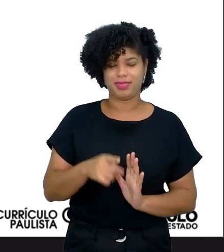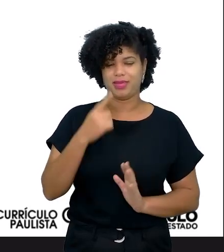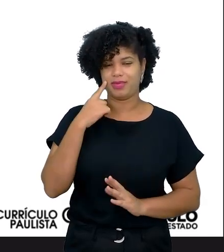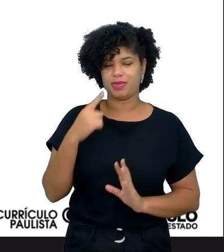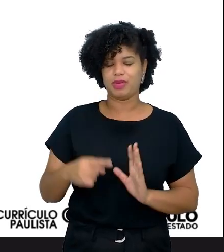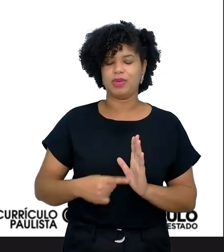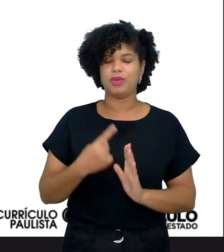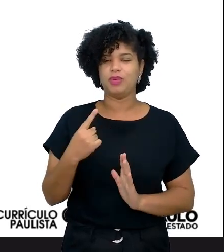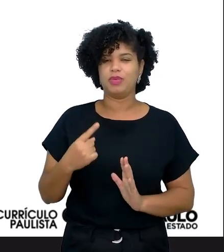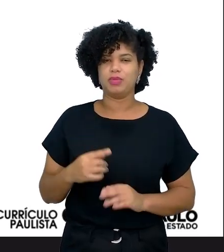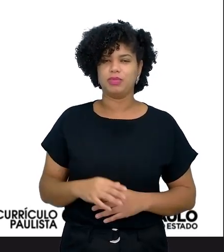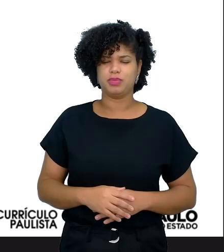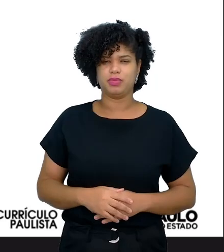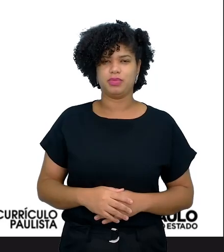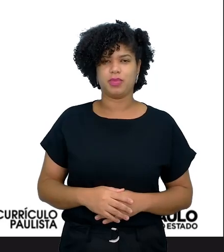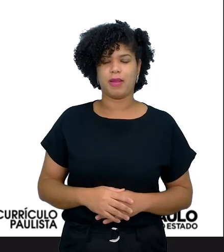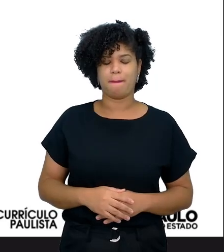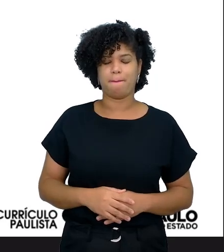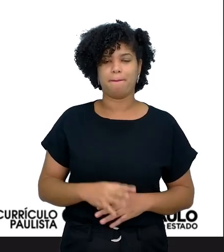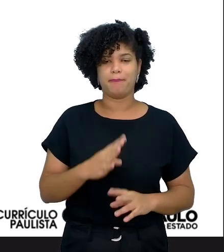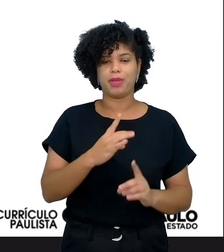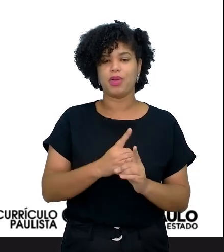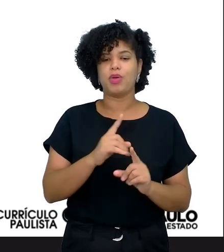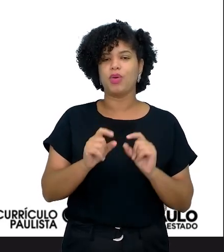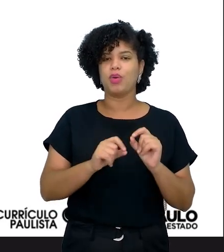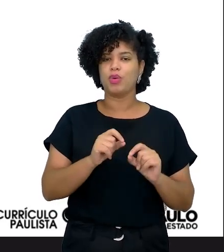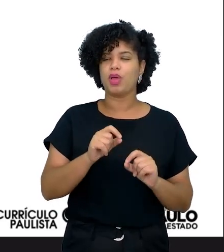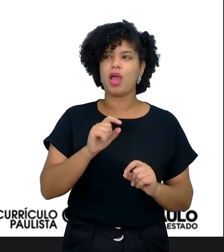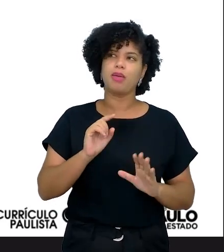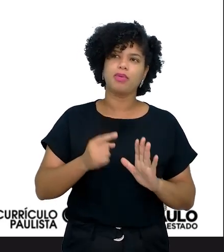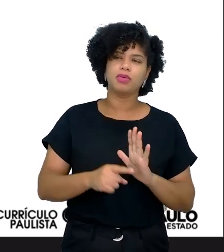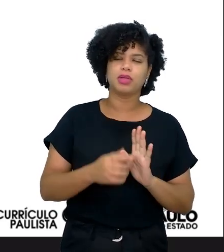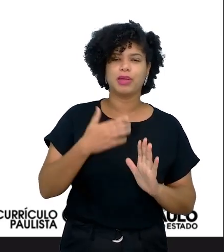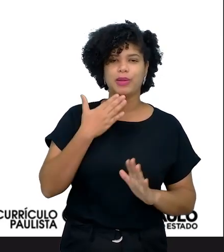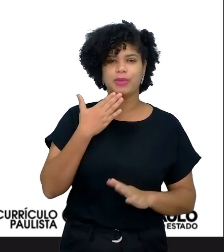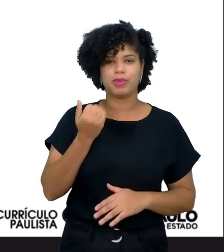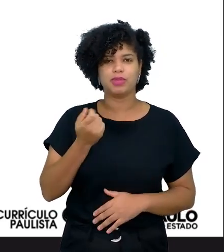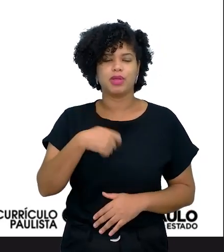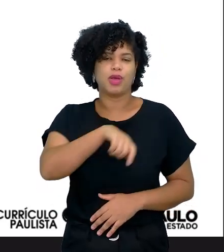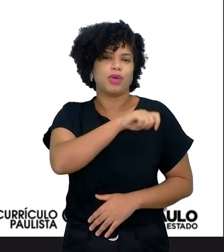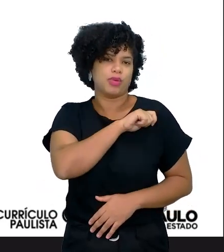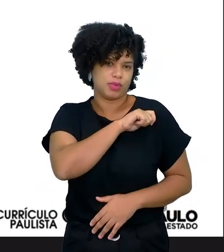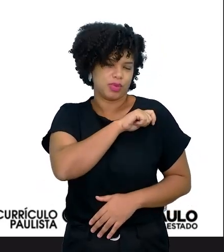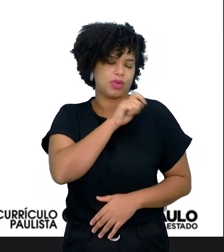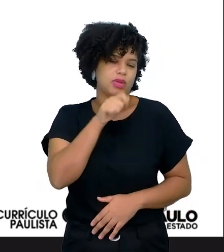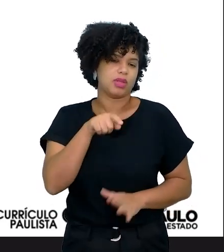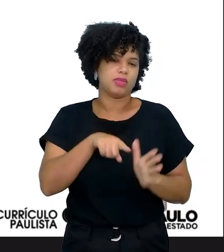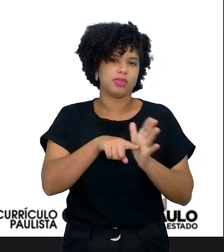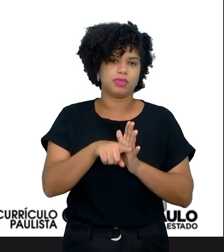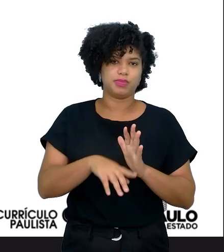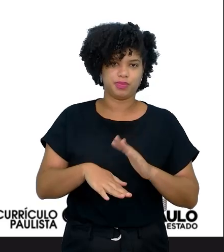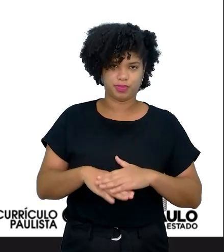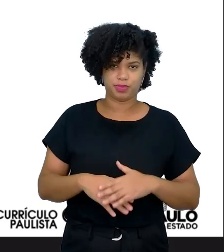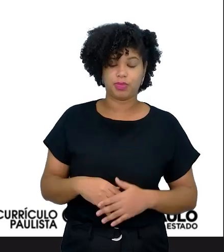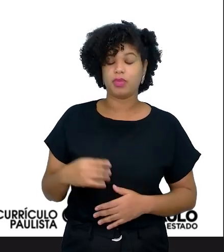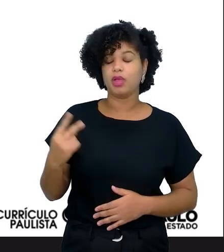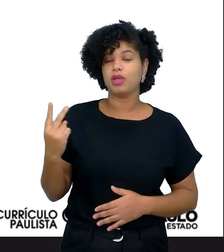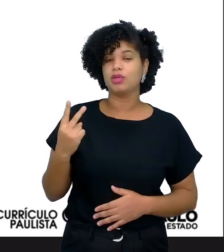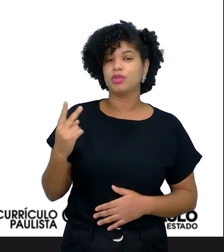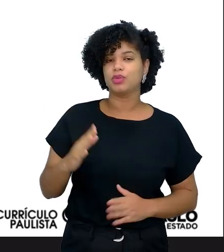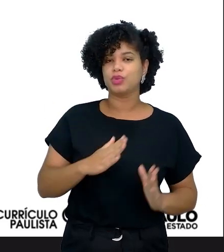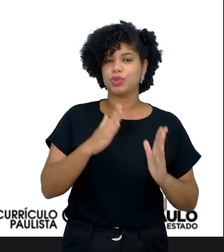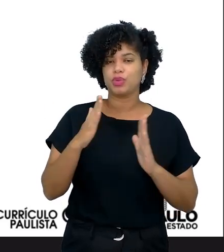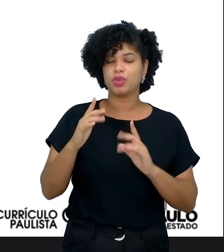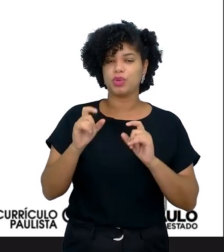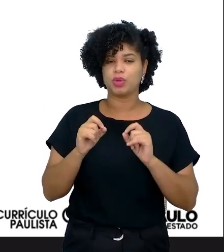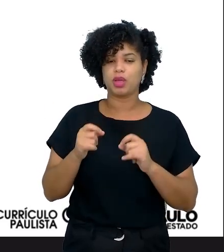dos conhecimentos prévios e um mini debate. Por quê? Olha, eu preciso aprofundar mais. Então, o aluno parte para a pesquisa. Nesse segundo momento, já